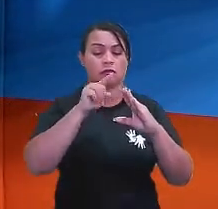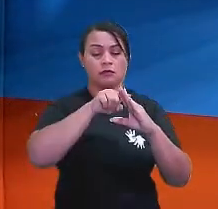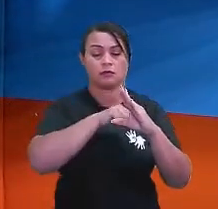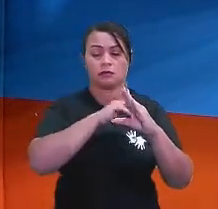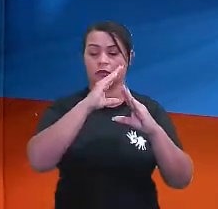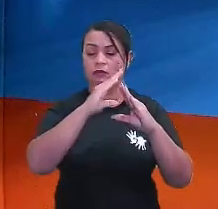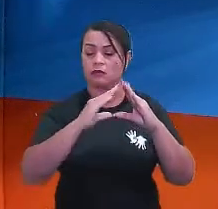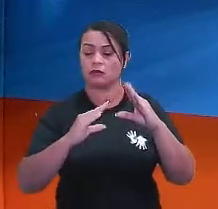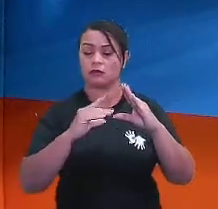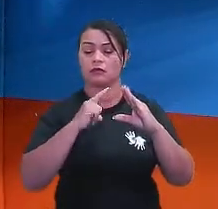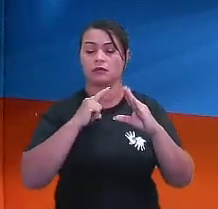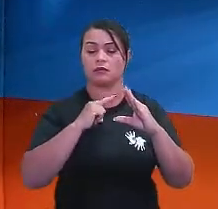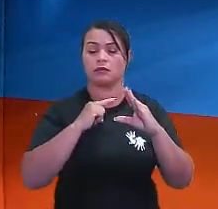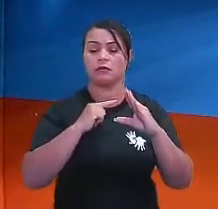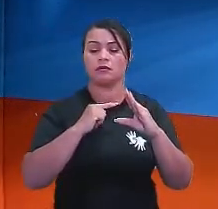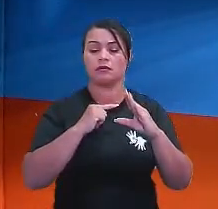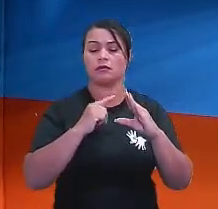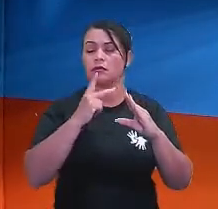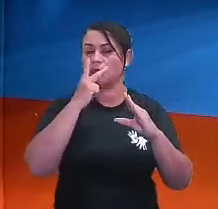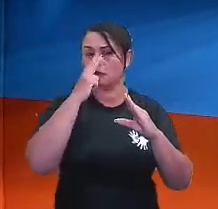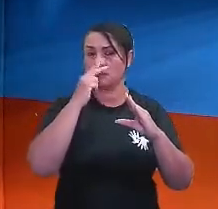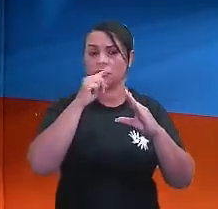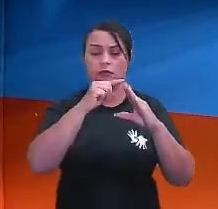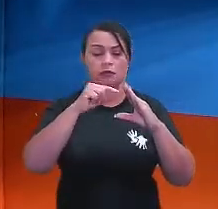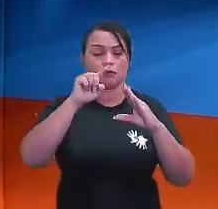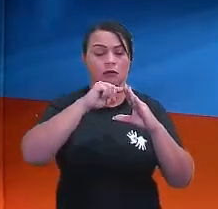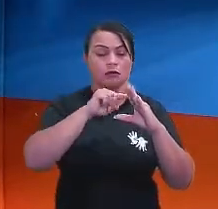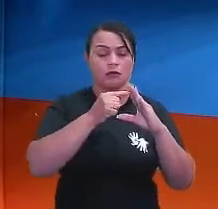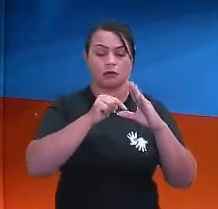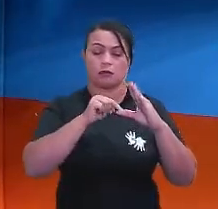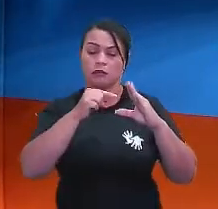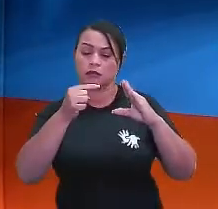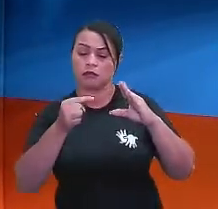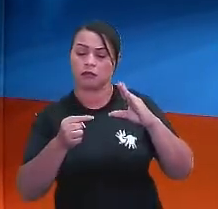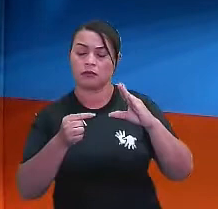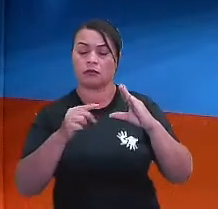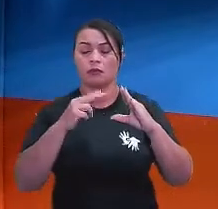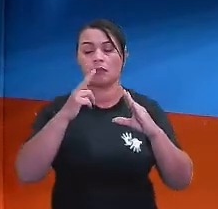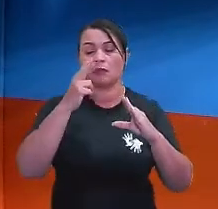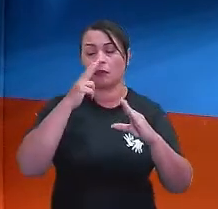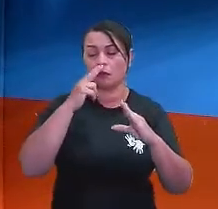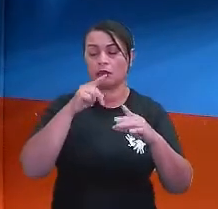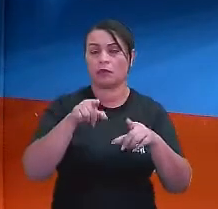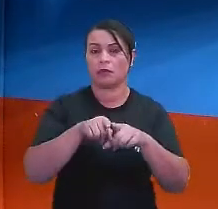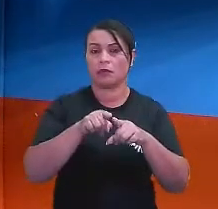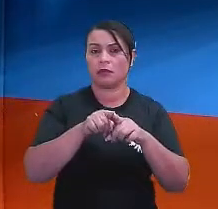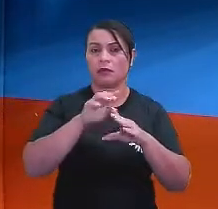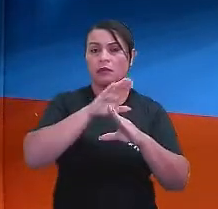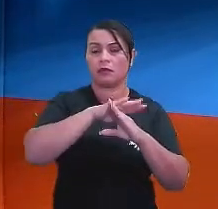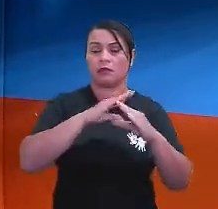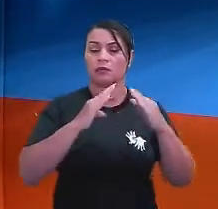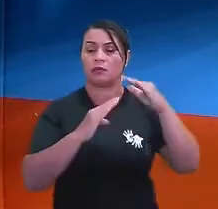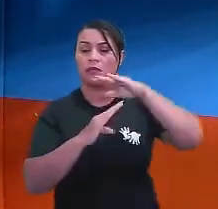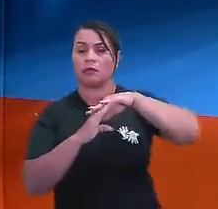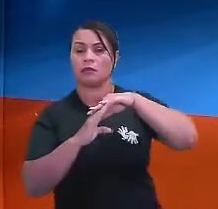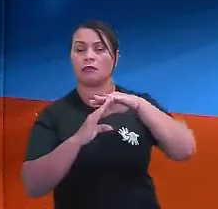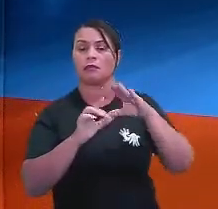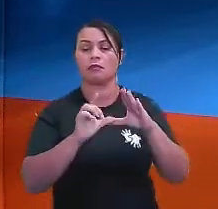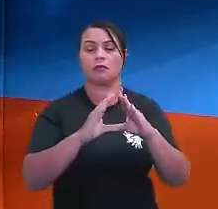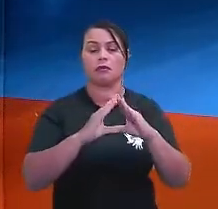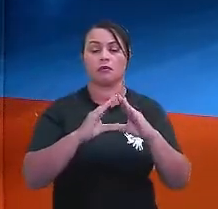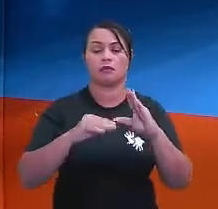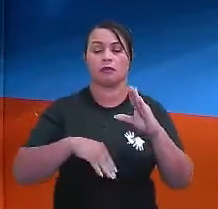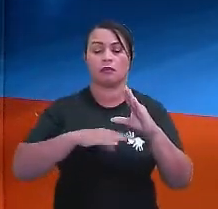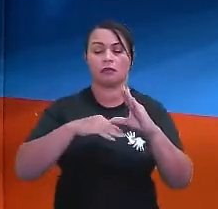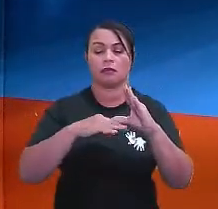congruentes, os três ângulos com a mesma medida, e que eles sejam lados correspondentes proporcionais,